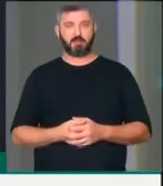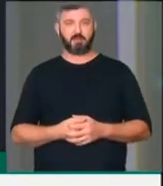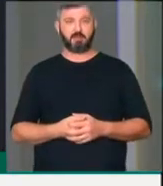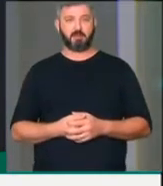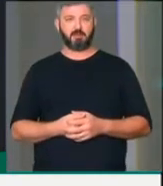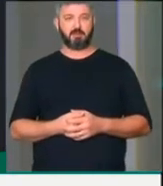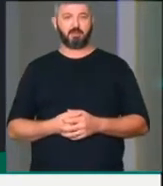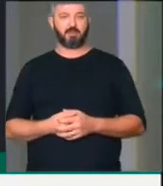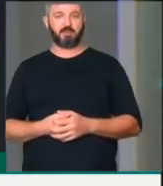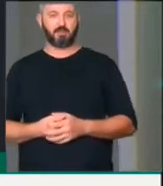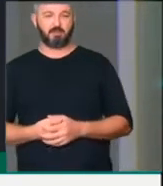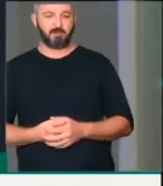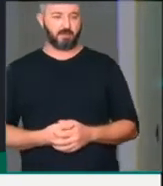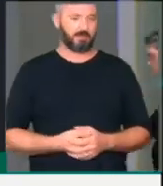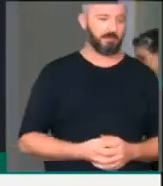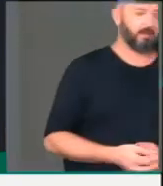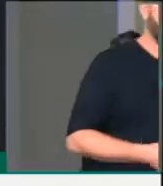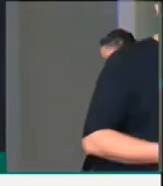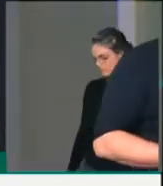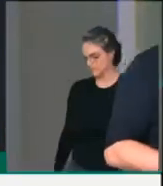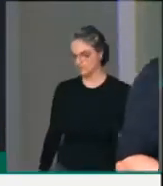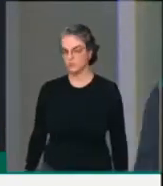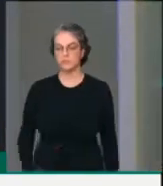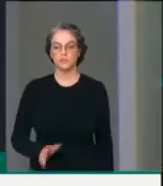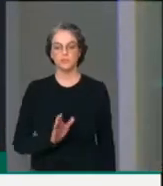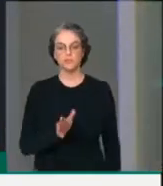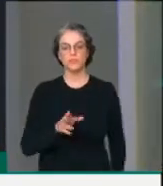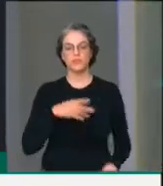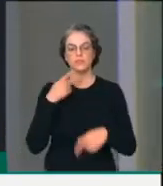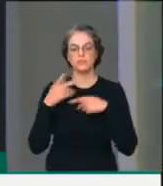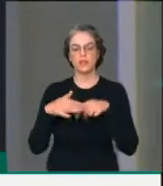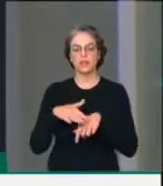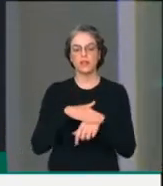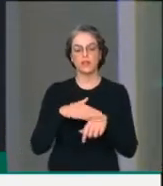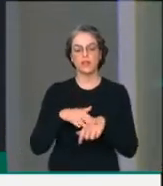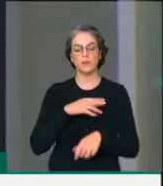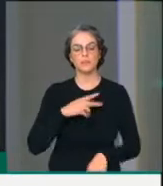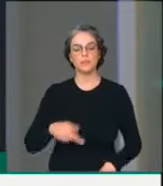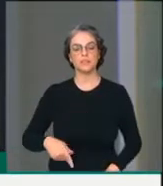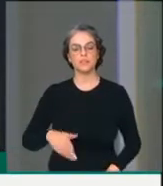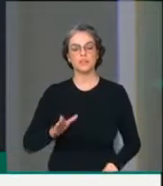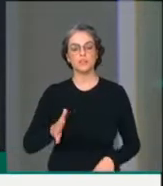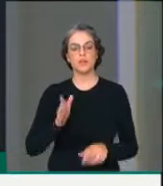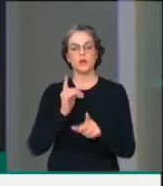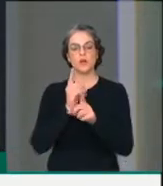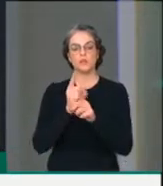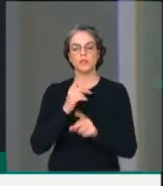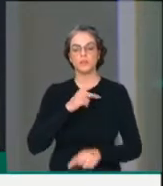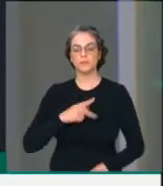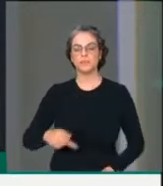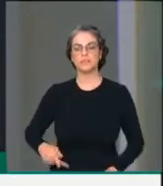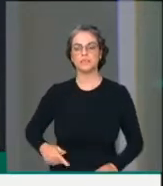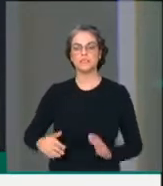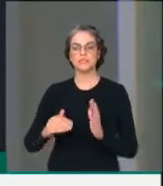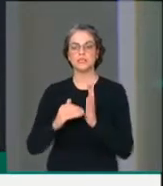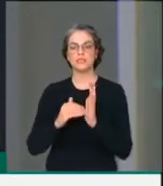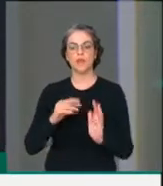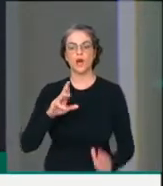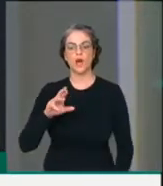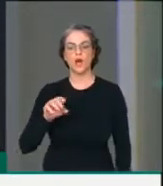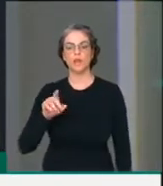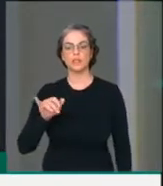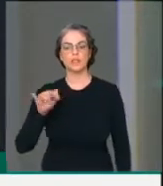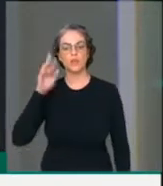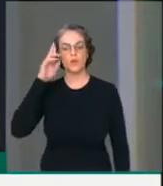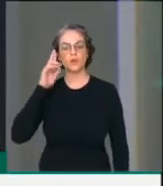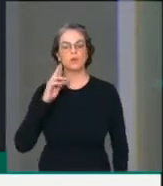Sensibilizamos o presidente. Estivemos com o presidente do Senado, Rodrigo Pacheco, que nos recebeu